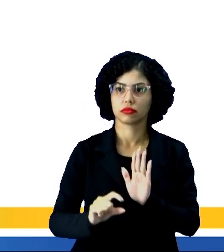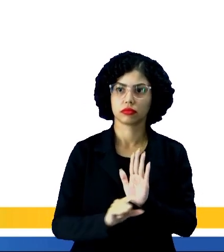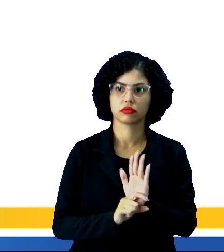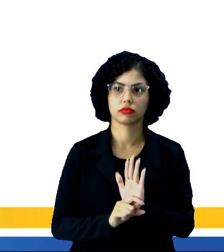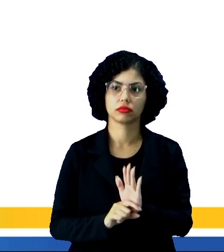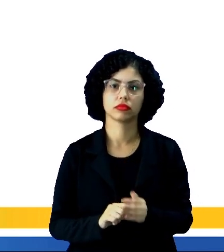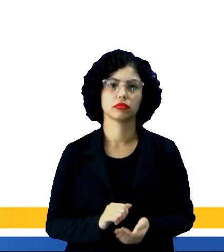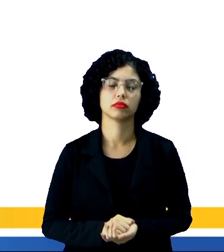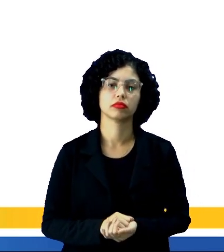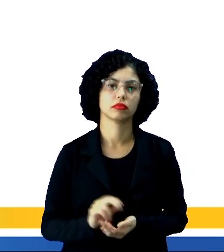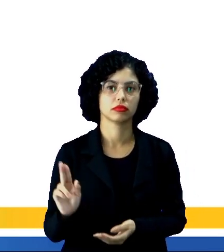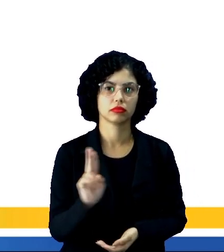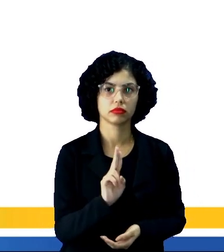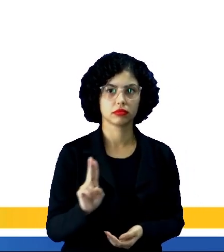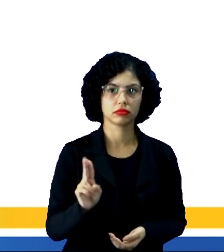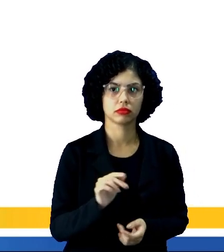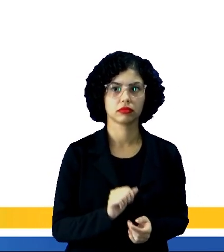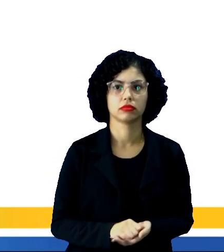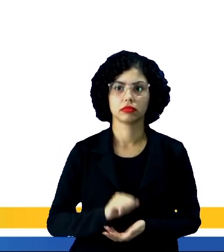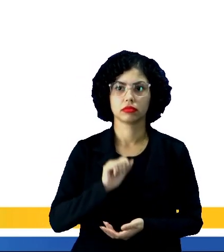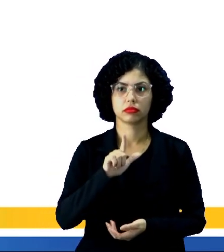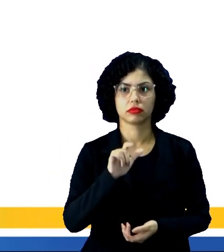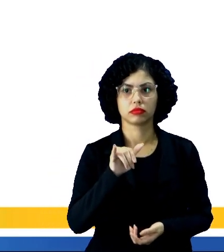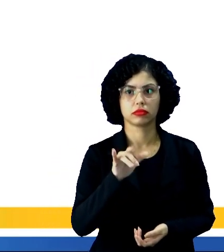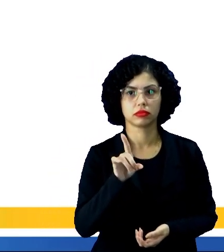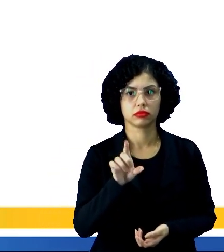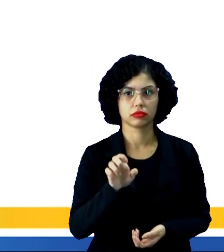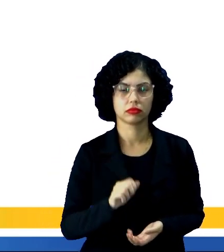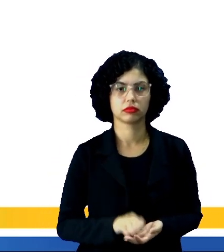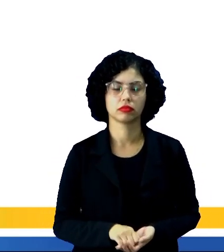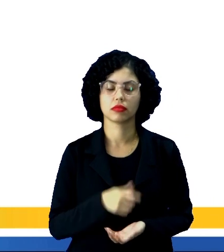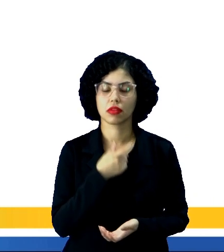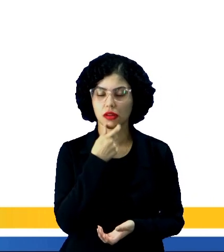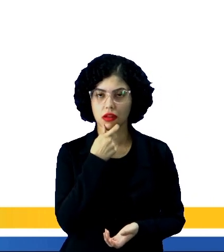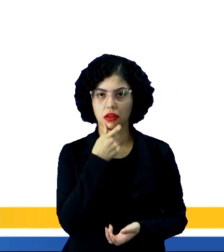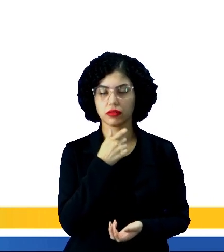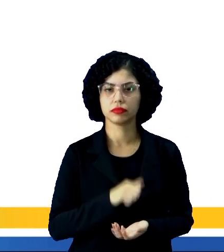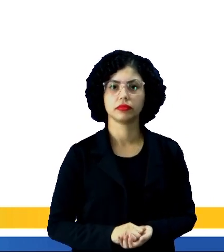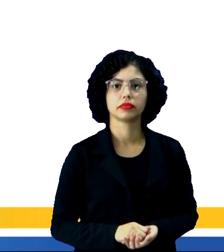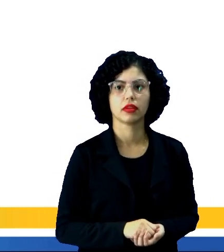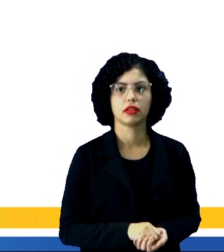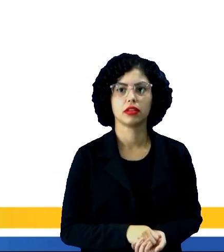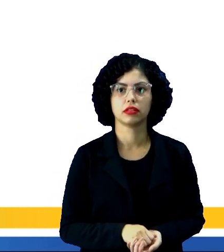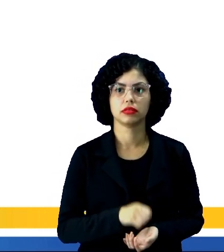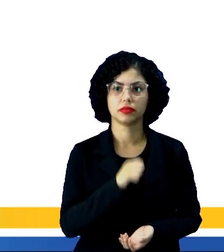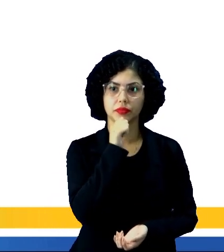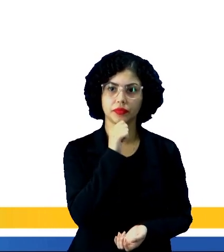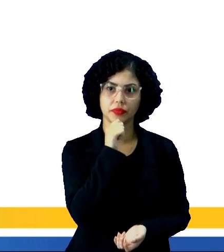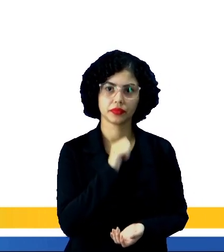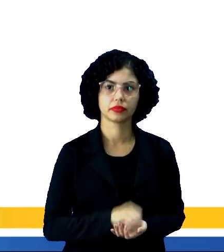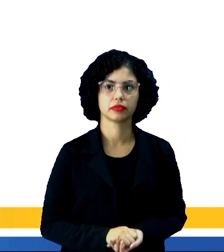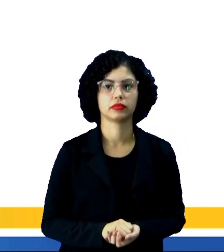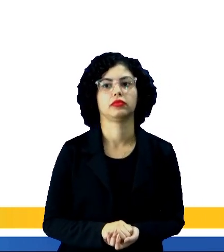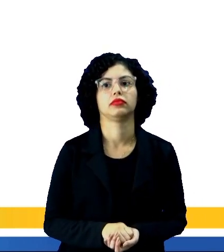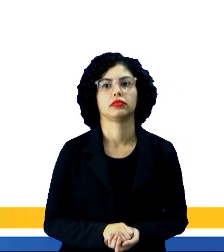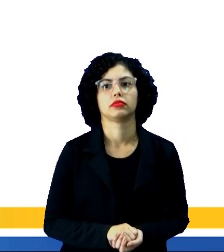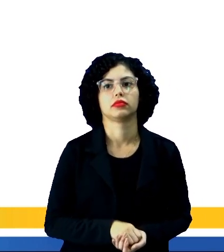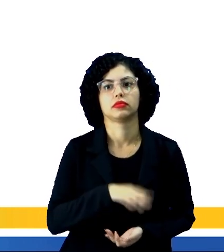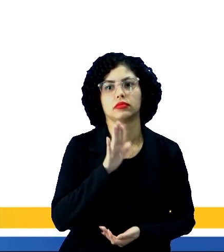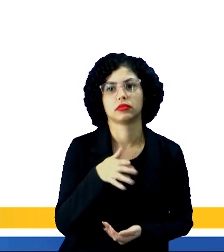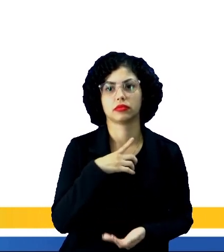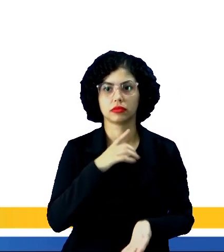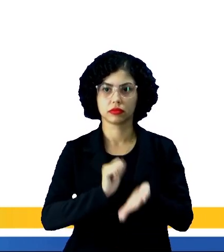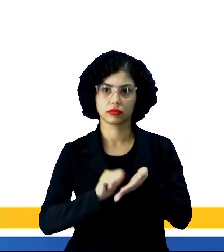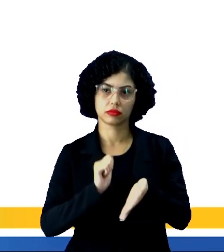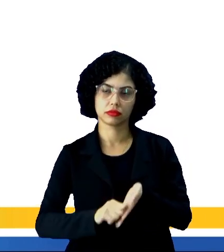parágrafo, ele é chamado de LIDE, né? Que veio do inglês, LIDE, já foi a portuguesado, que já recebe